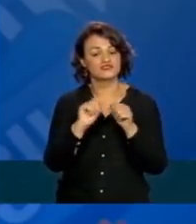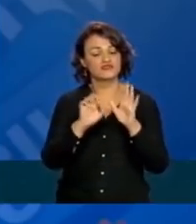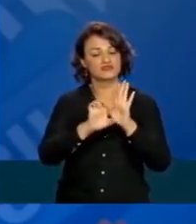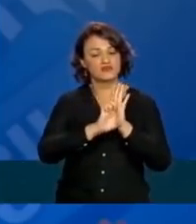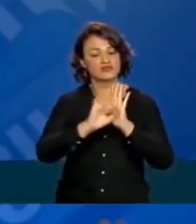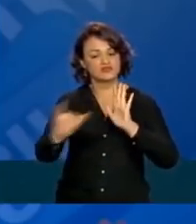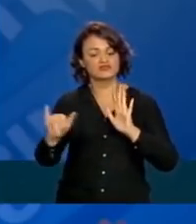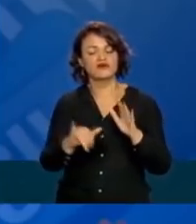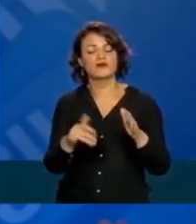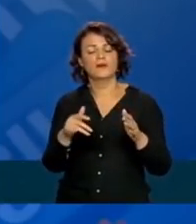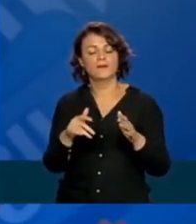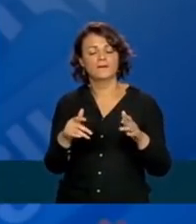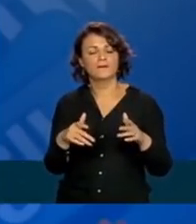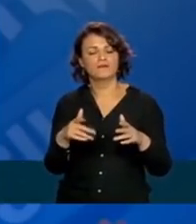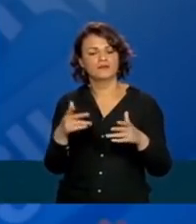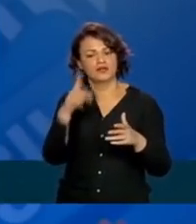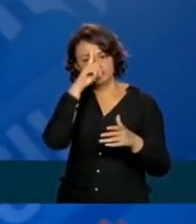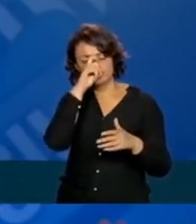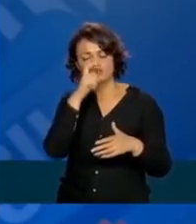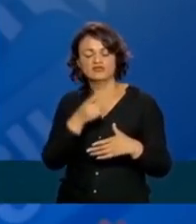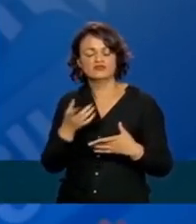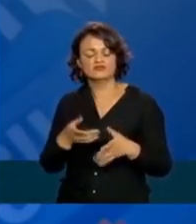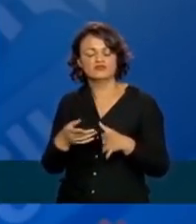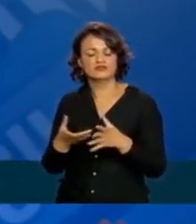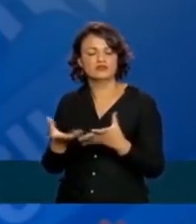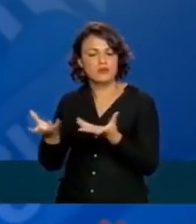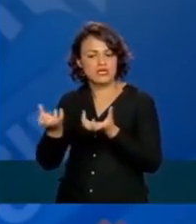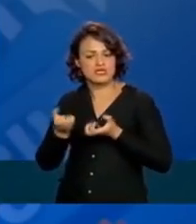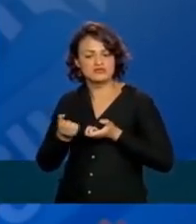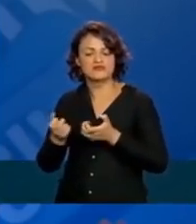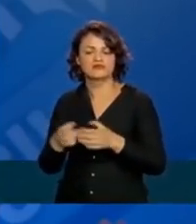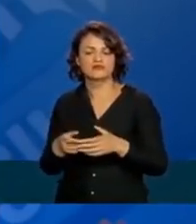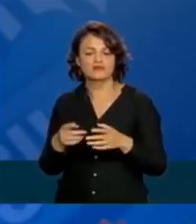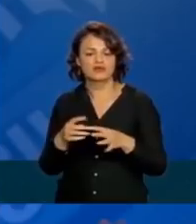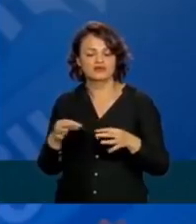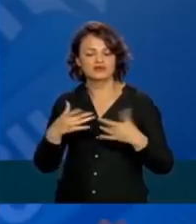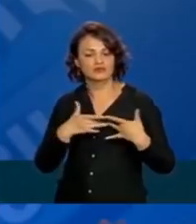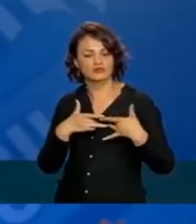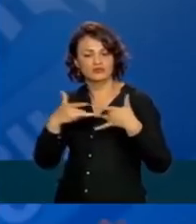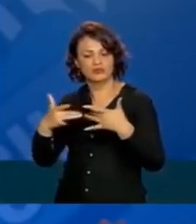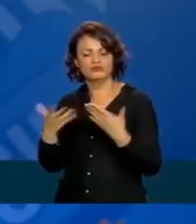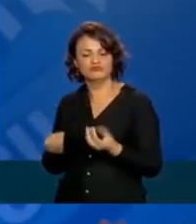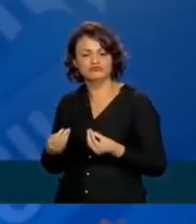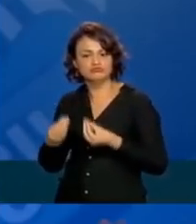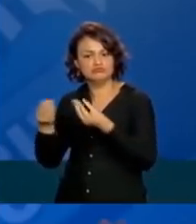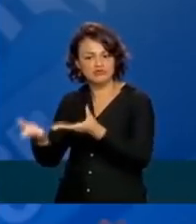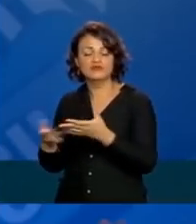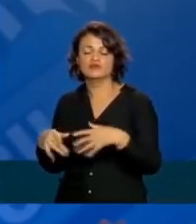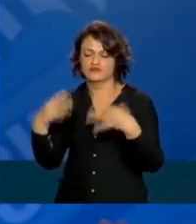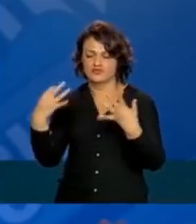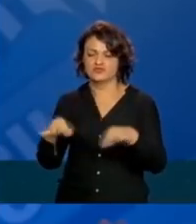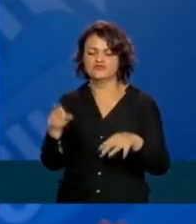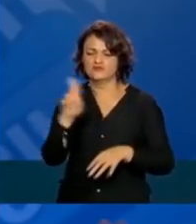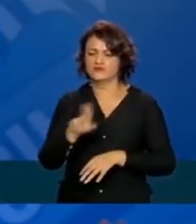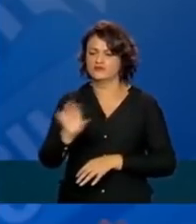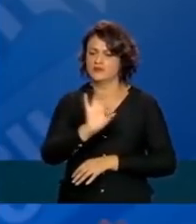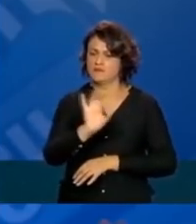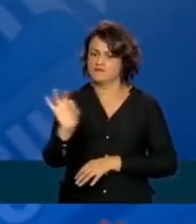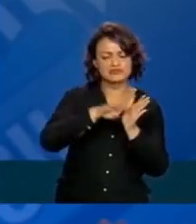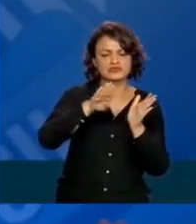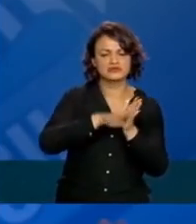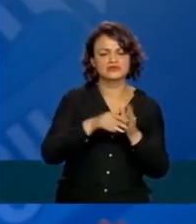os hospitais possam se candidatar a receber esses aparelhos. Tenho certeza que serão muito bem utilizados.